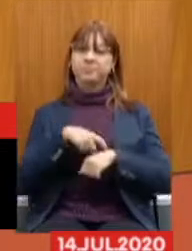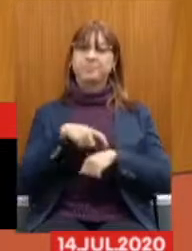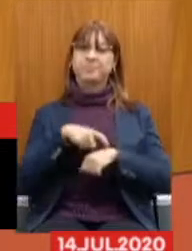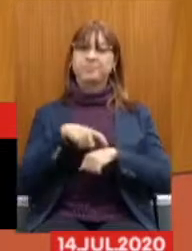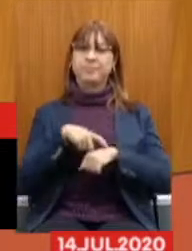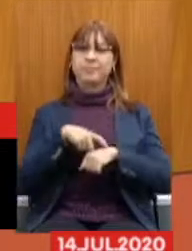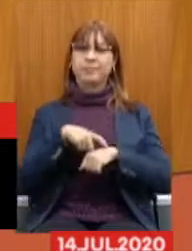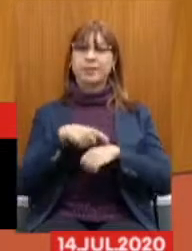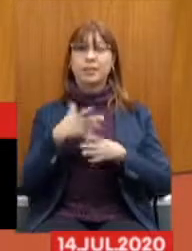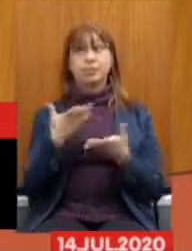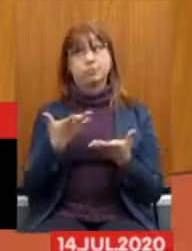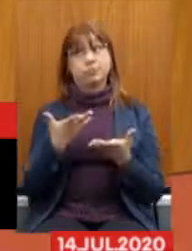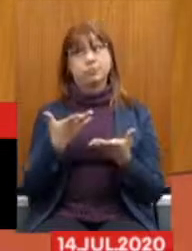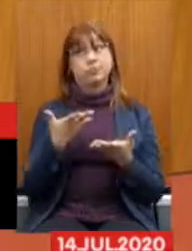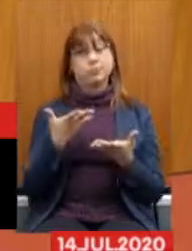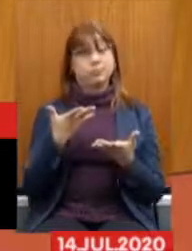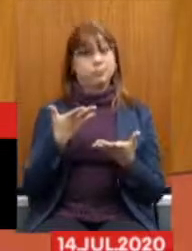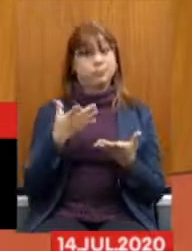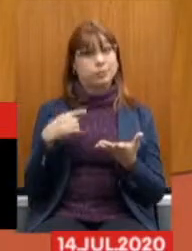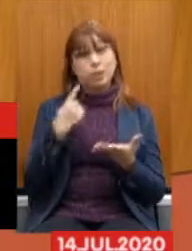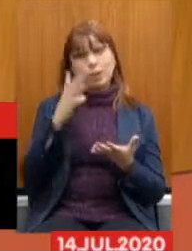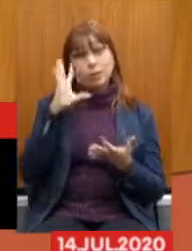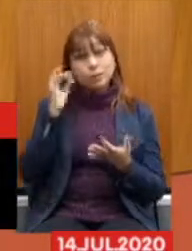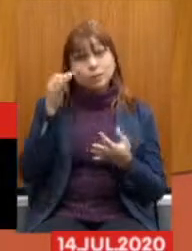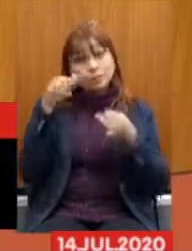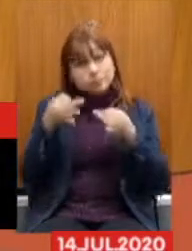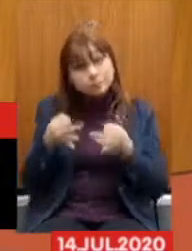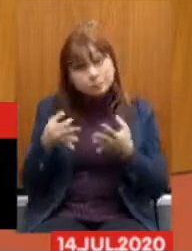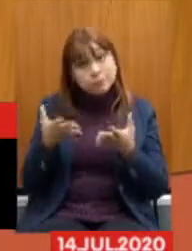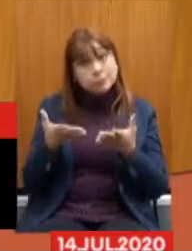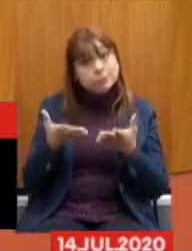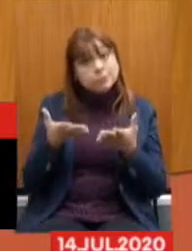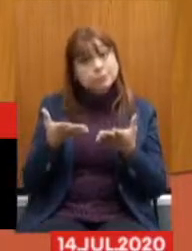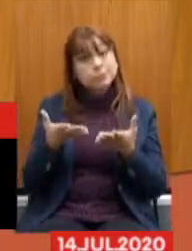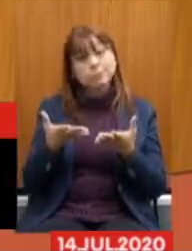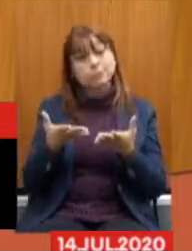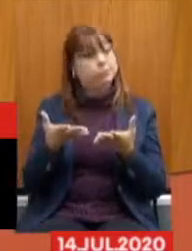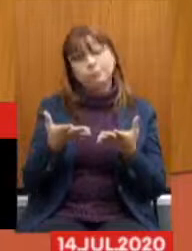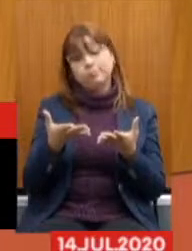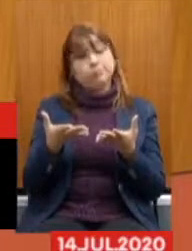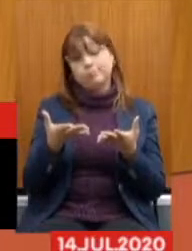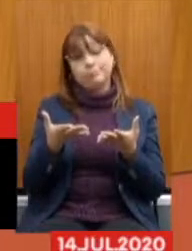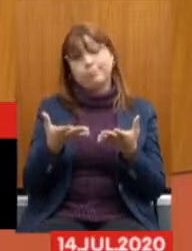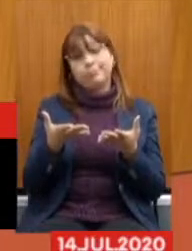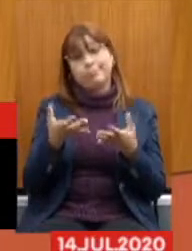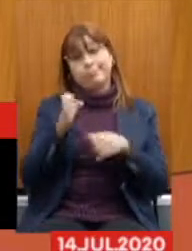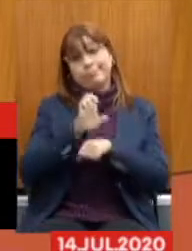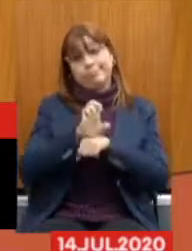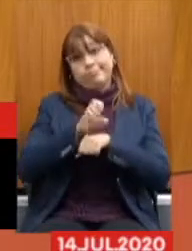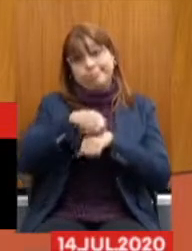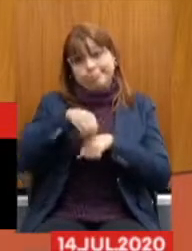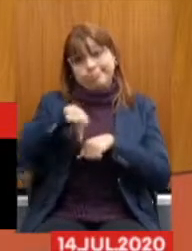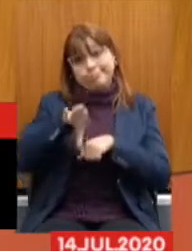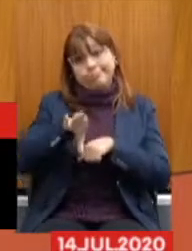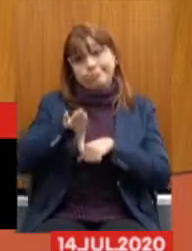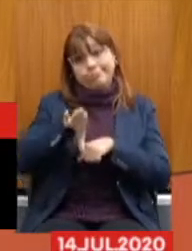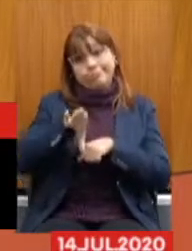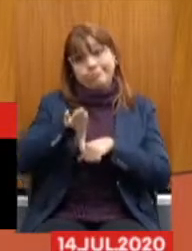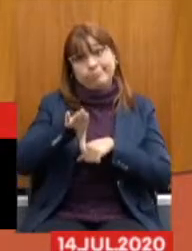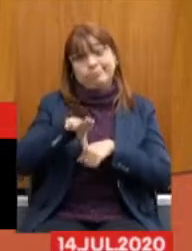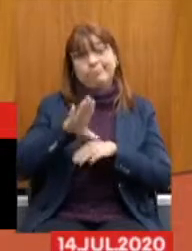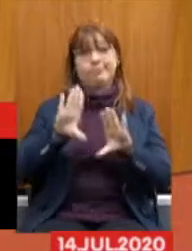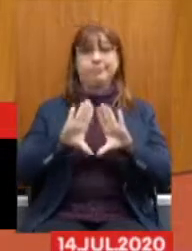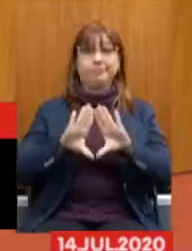achamos apropriado para o Estado encaminhar para essa casa um projeto